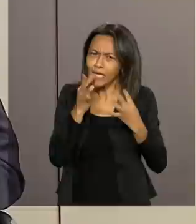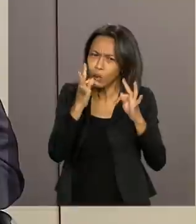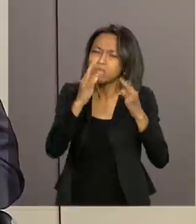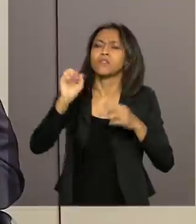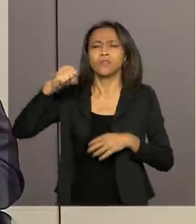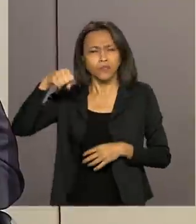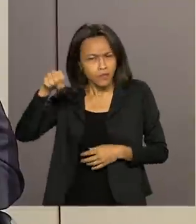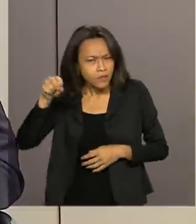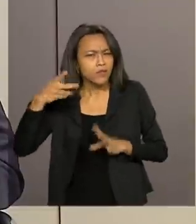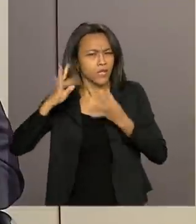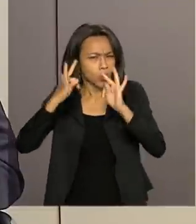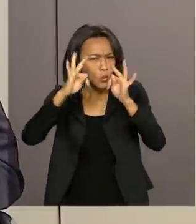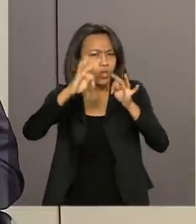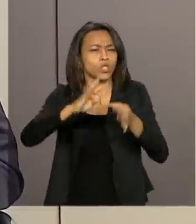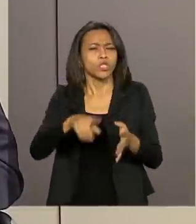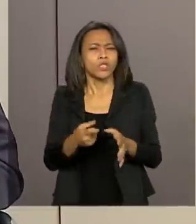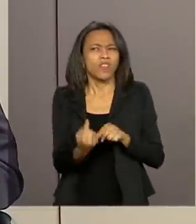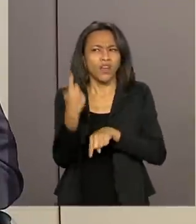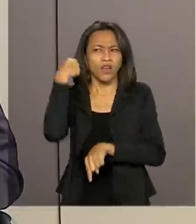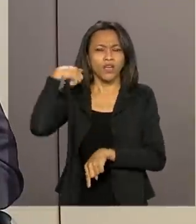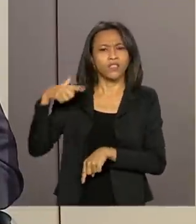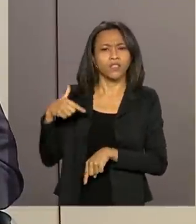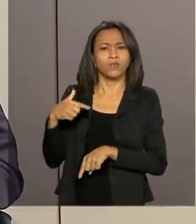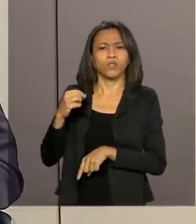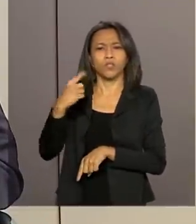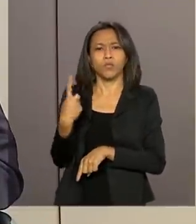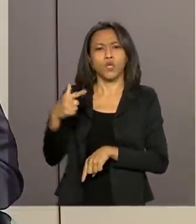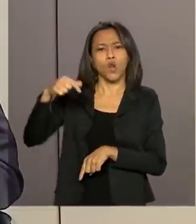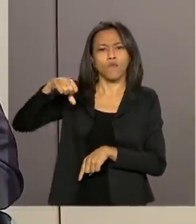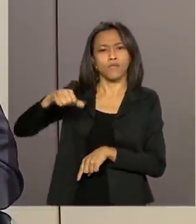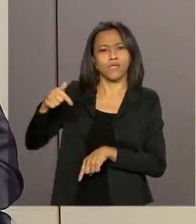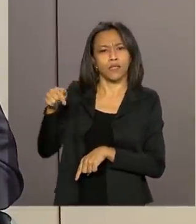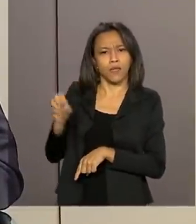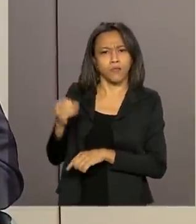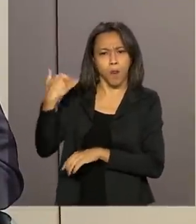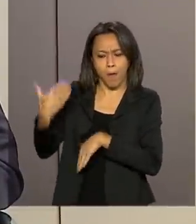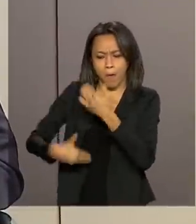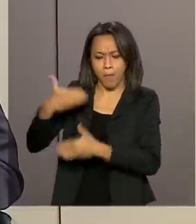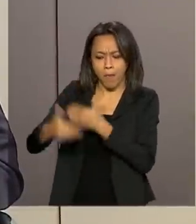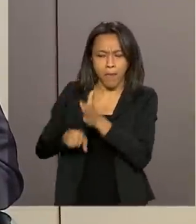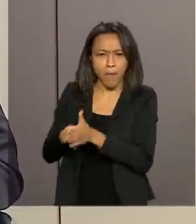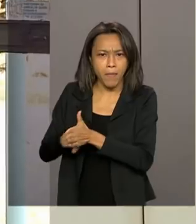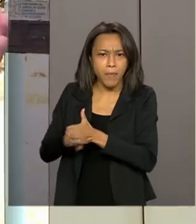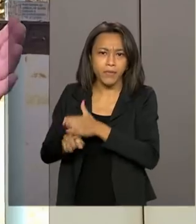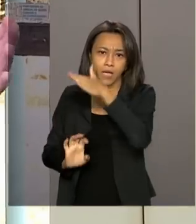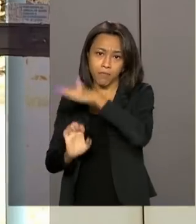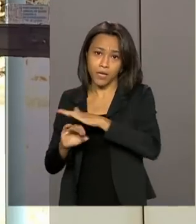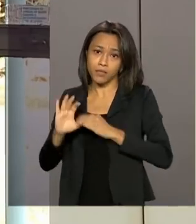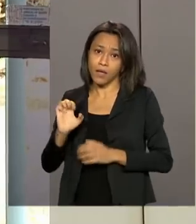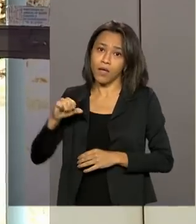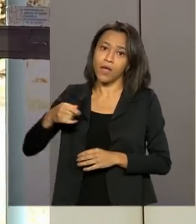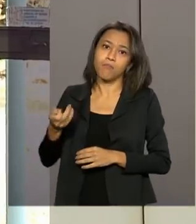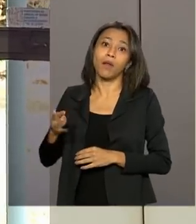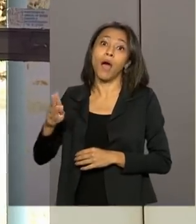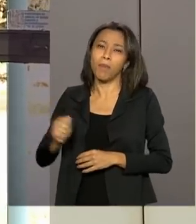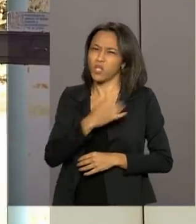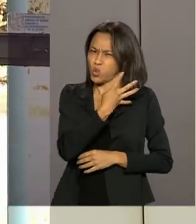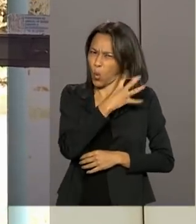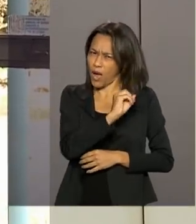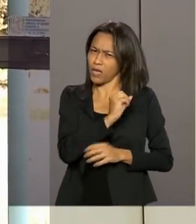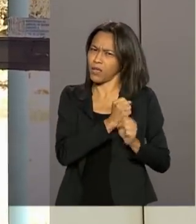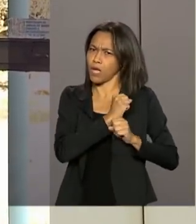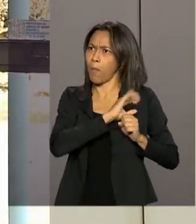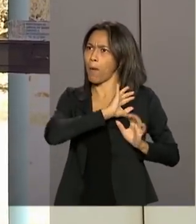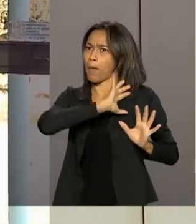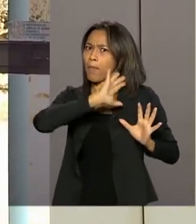Sim, a tecnologia que foi gerada desde os anos 70, né, pelo trabalho desenvolvido no seio da Embrapa. Porque nos últimos 40 anos a produtividade aumentou